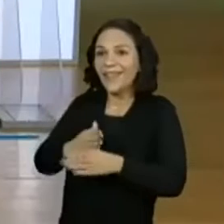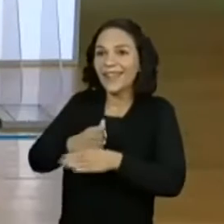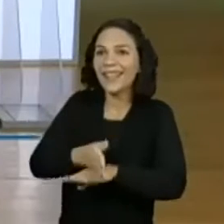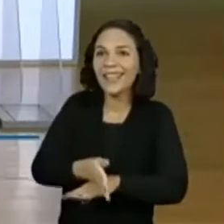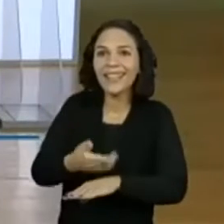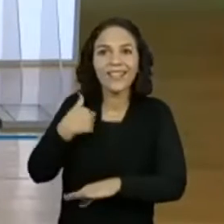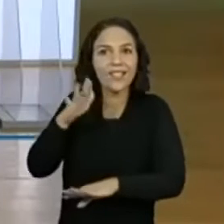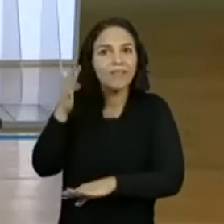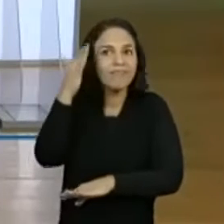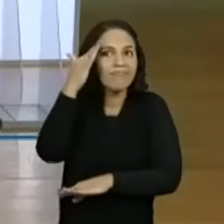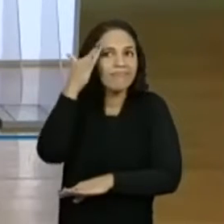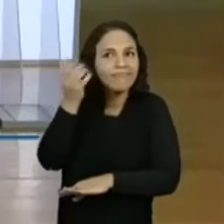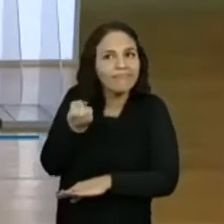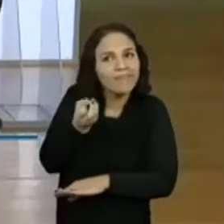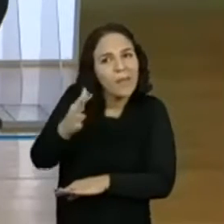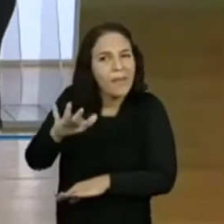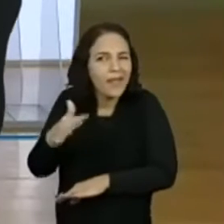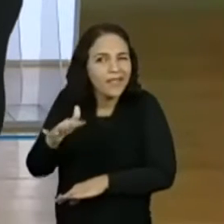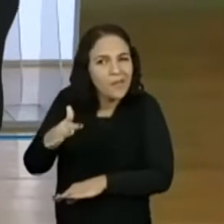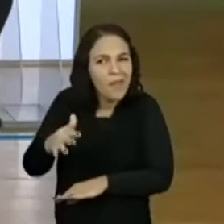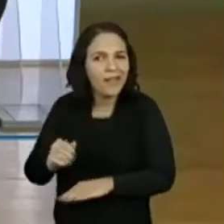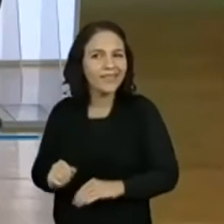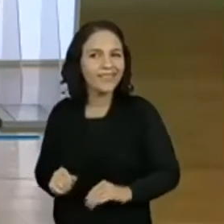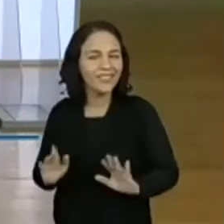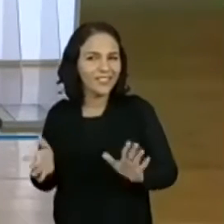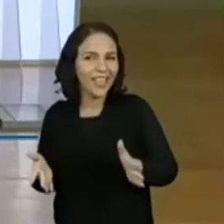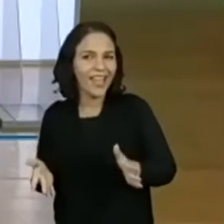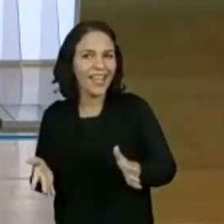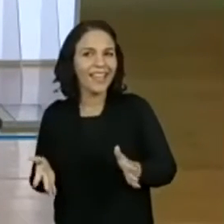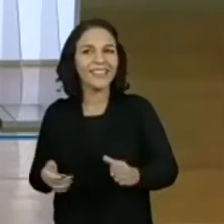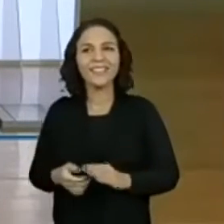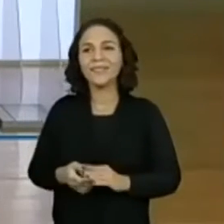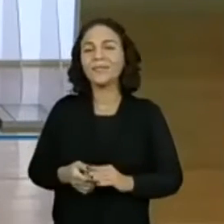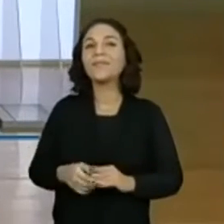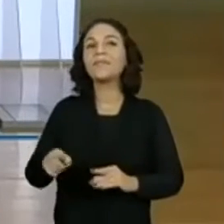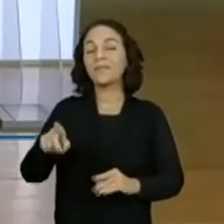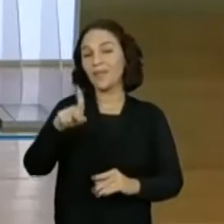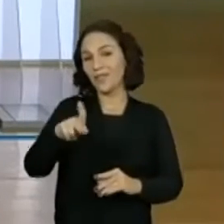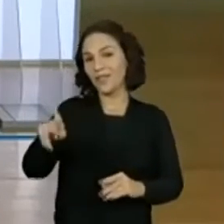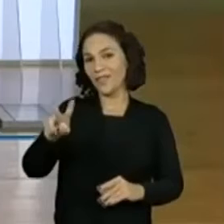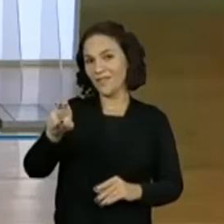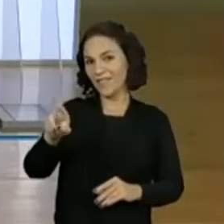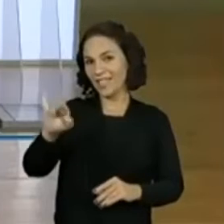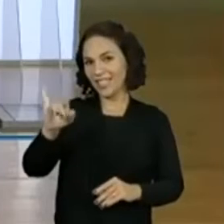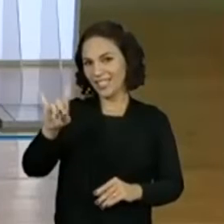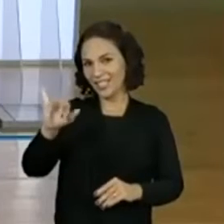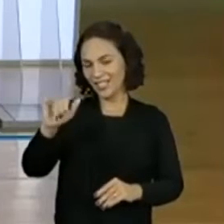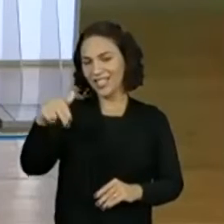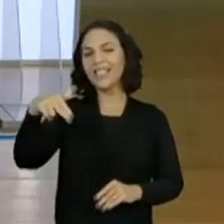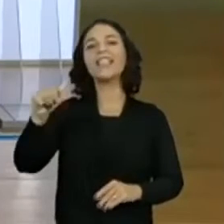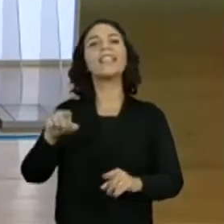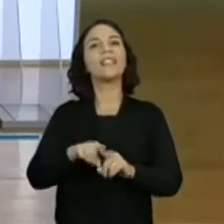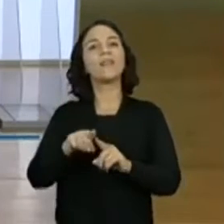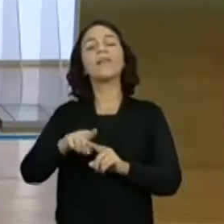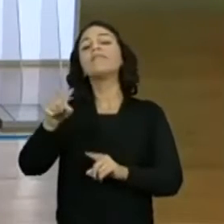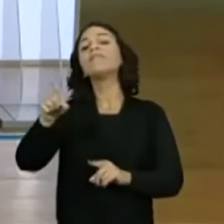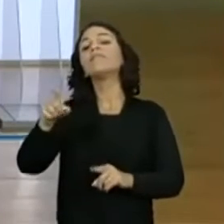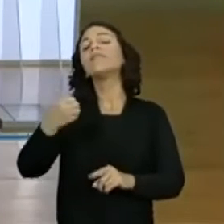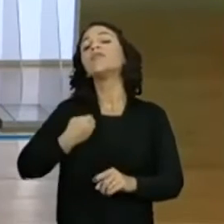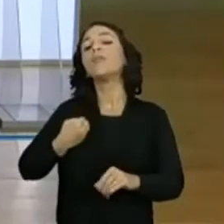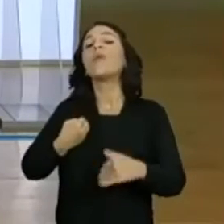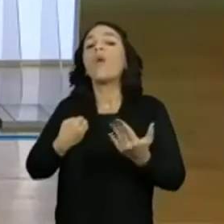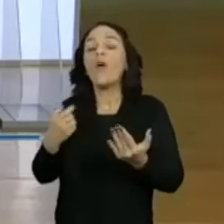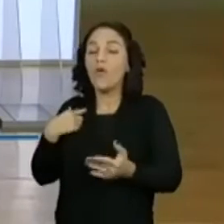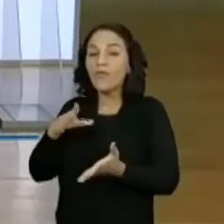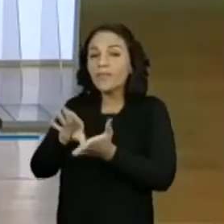tenho um número aí na minha cabeça para chutar, hein? Isso mesmo, olha, a Proveridiana também entrou na brincadeira. E aí, vocês entram com que número? Eu vou com